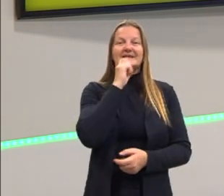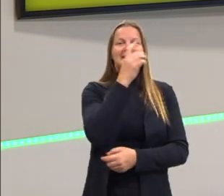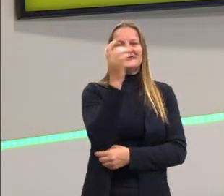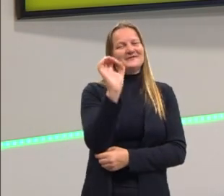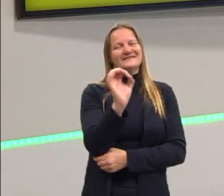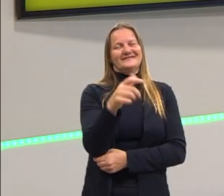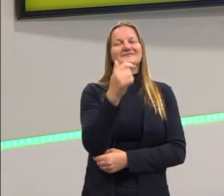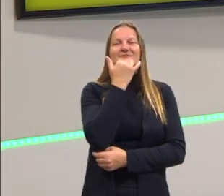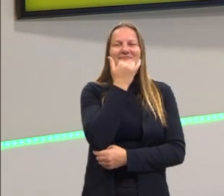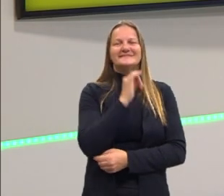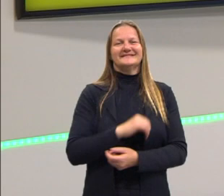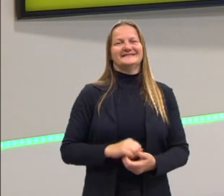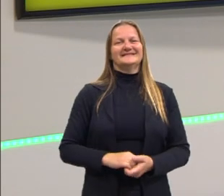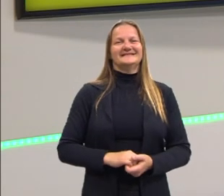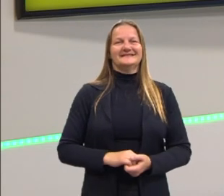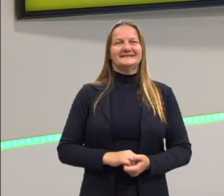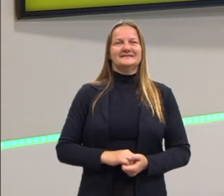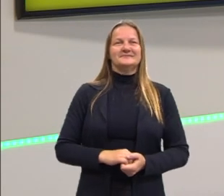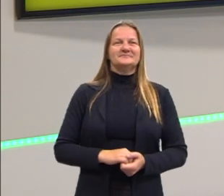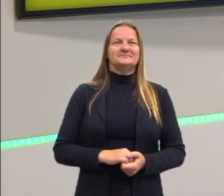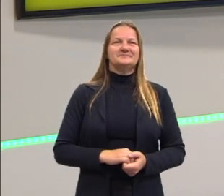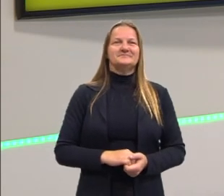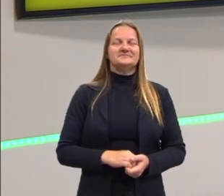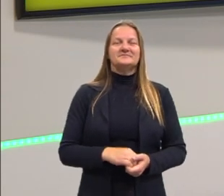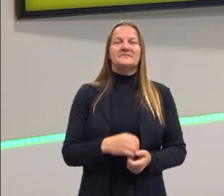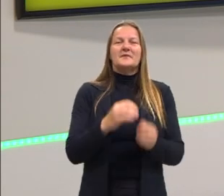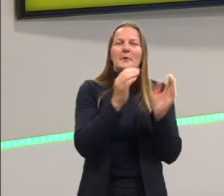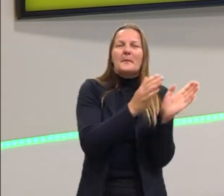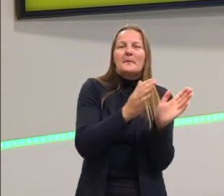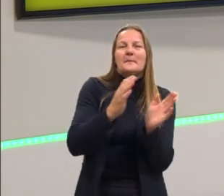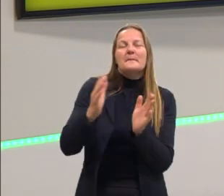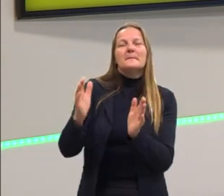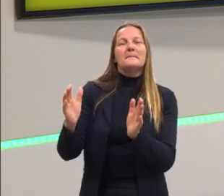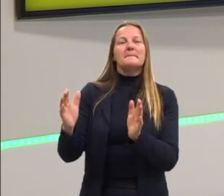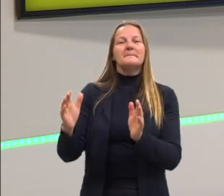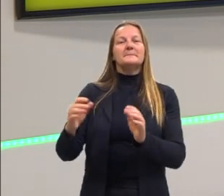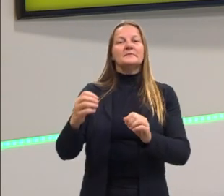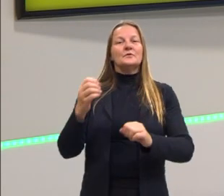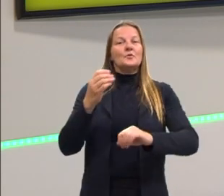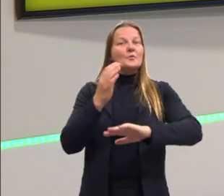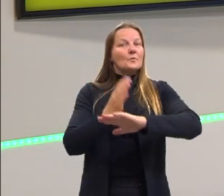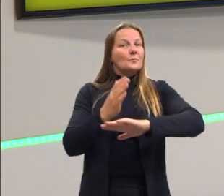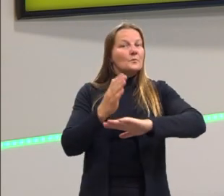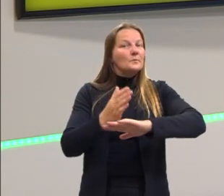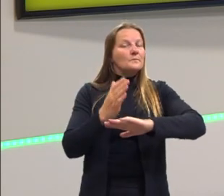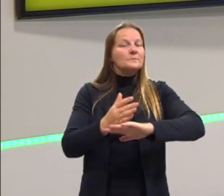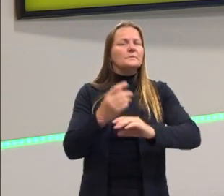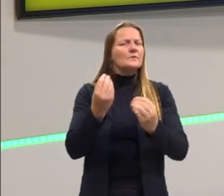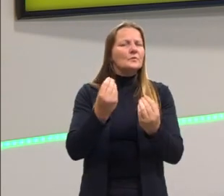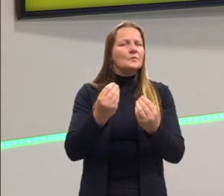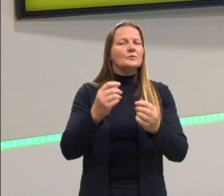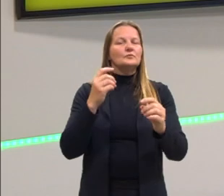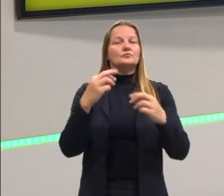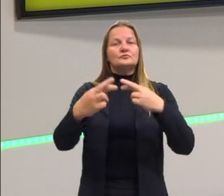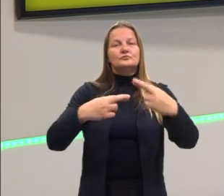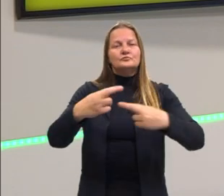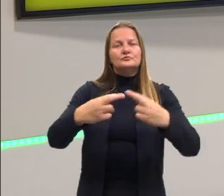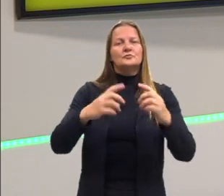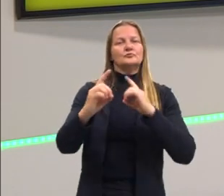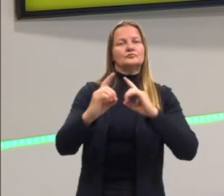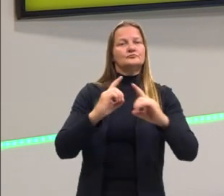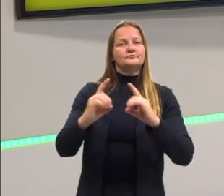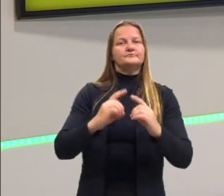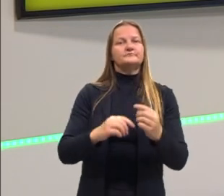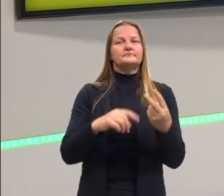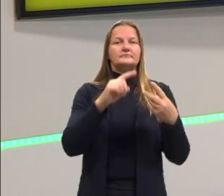representantes éticos aqui. Nesse período aqui da Idade Moderna, nós vamos discutir, entre eles, o David